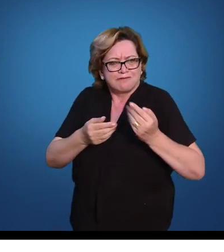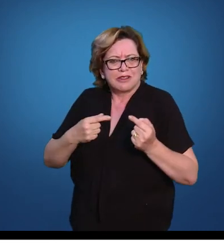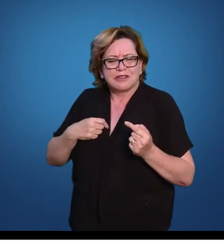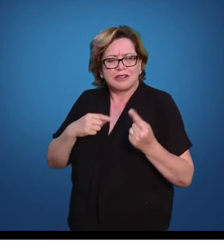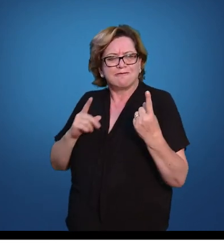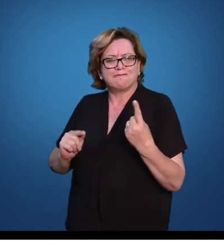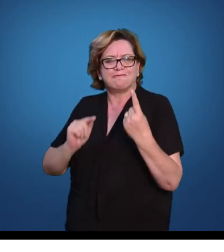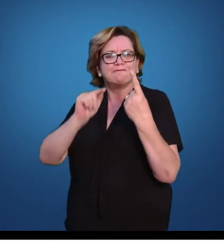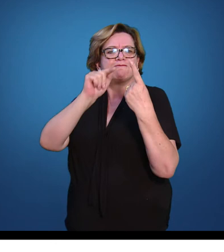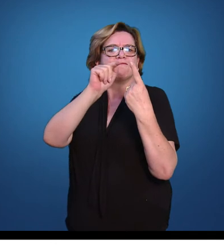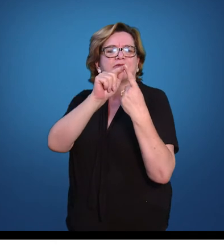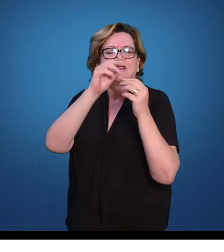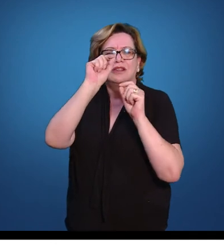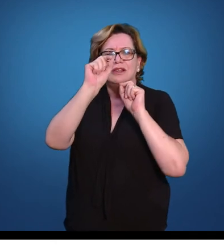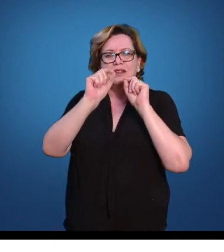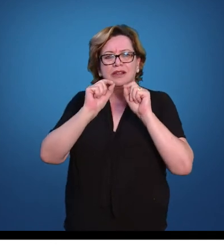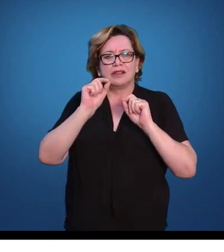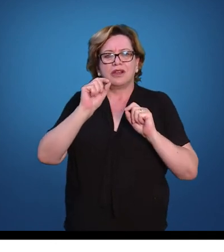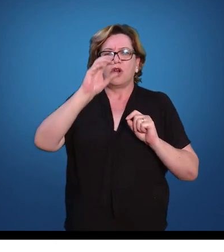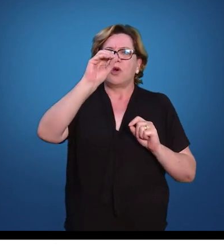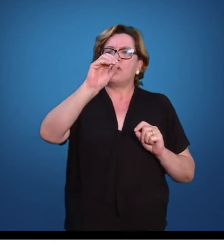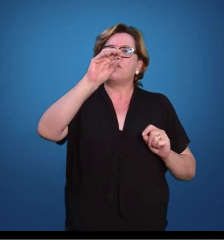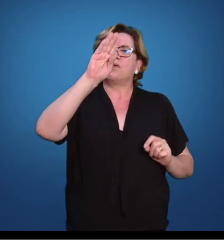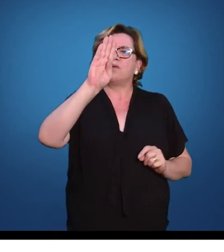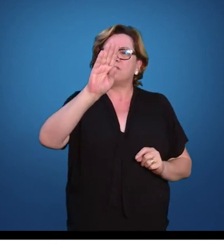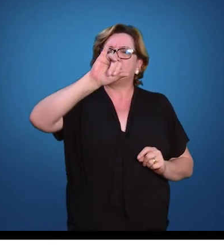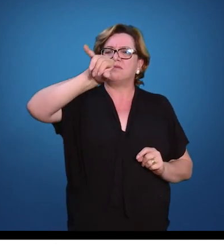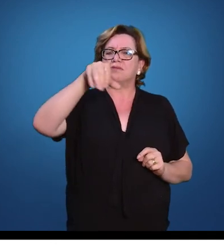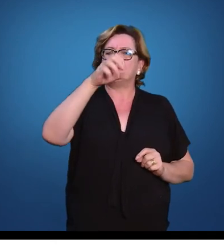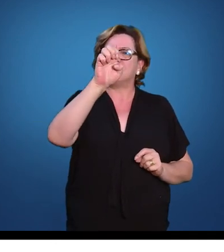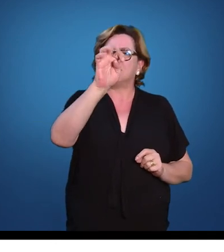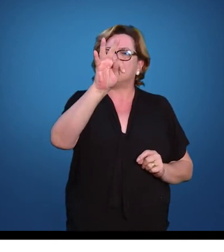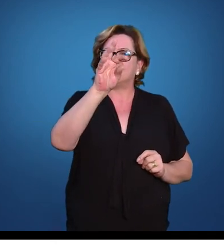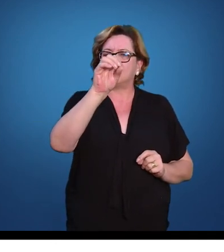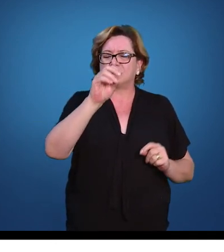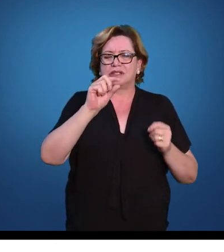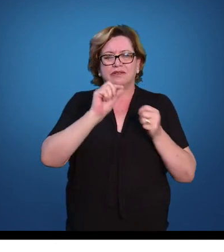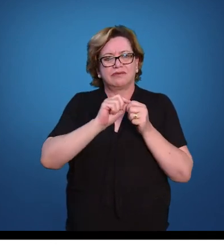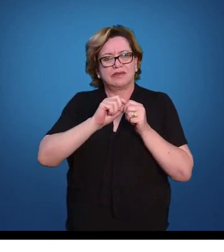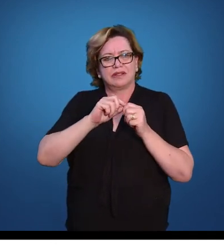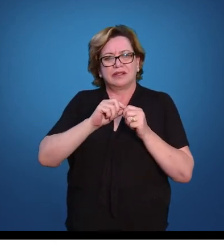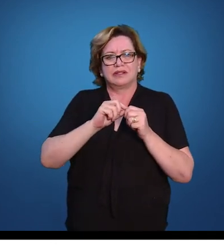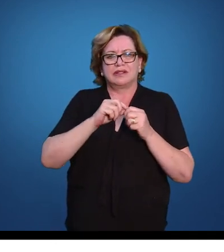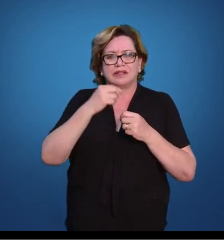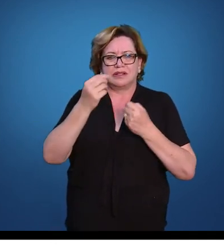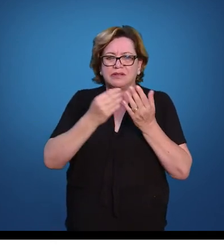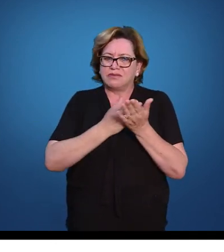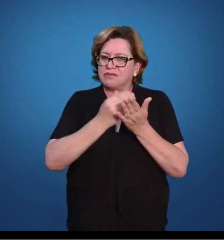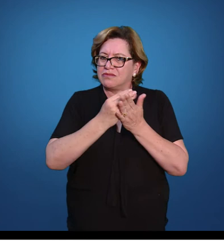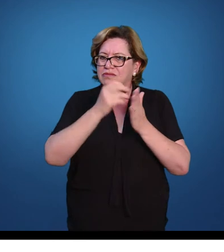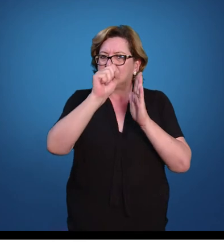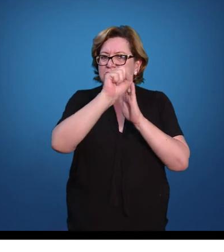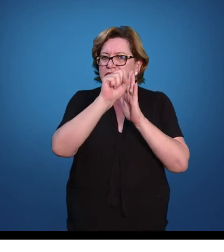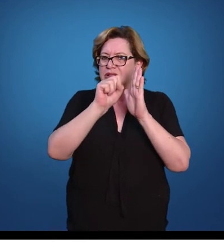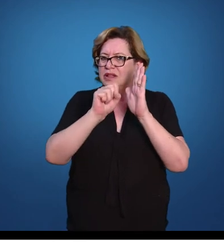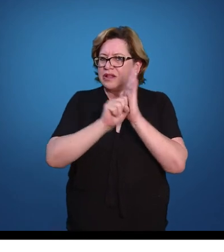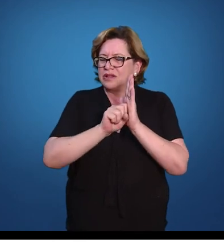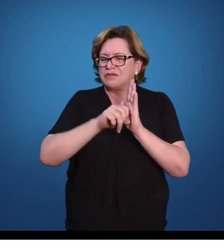estabelecer um objeto. E é isso que faz com que nós tenhamos, a partir, repito, do início do século XX, mais